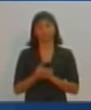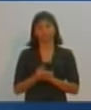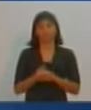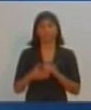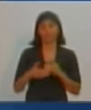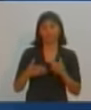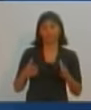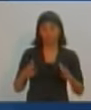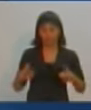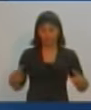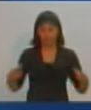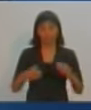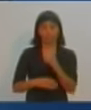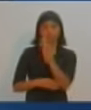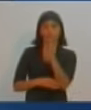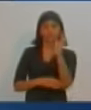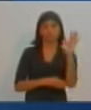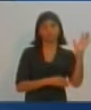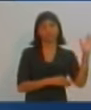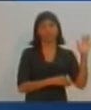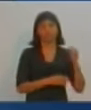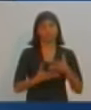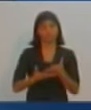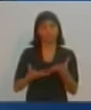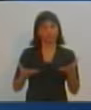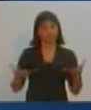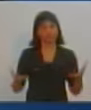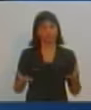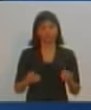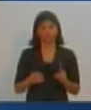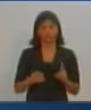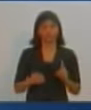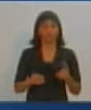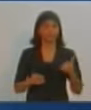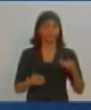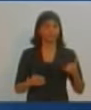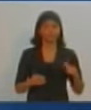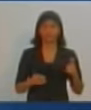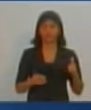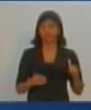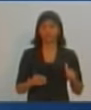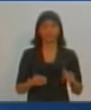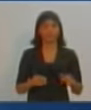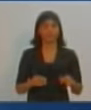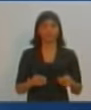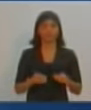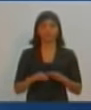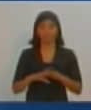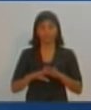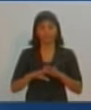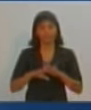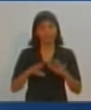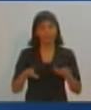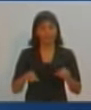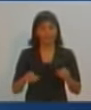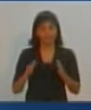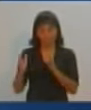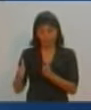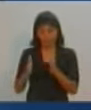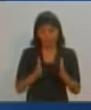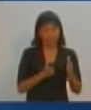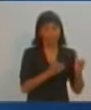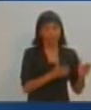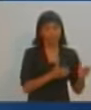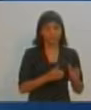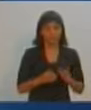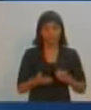e uma reurbanização do local. Isso não implica em desmobilização do camelódromo, ao contrário, nós temos que